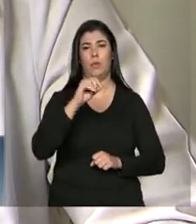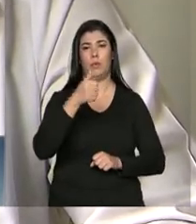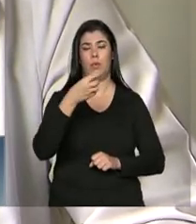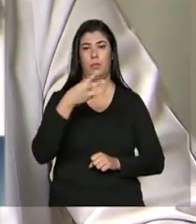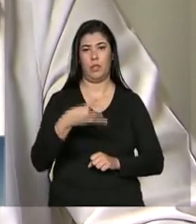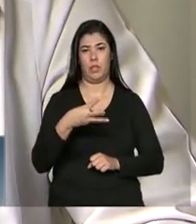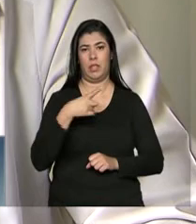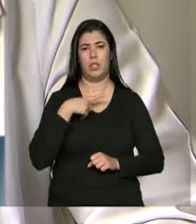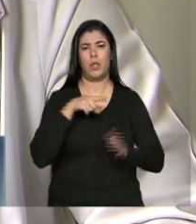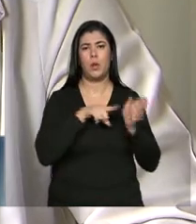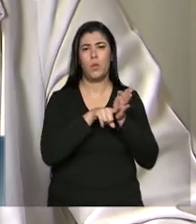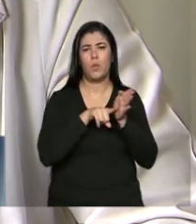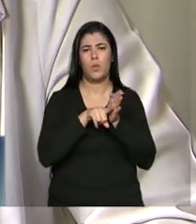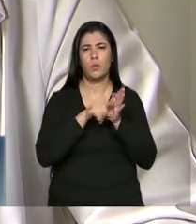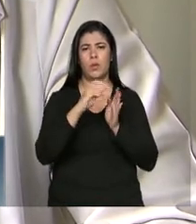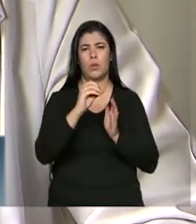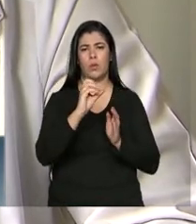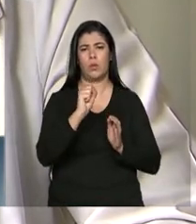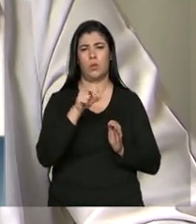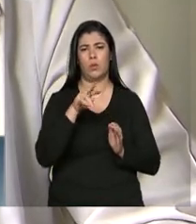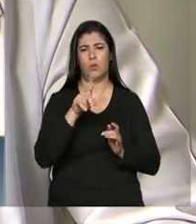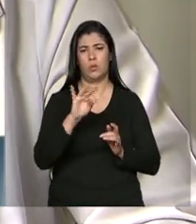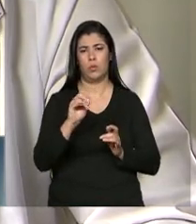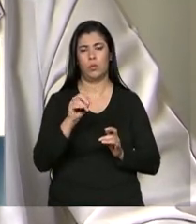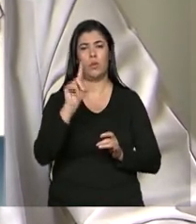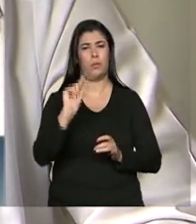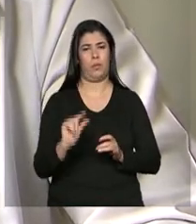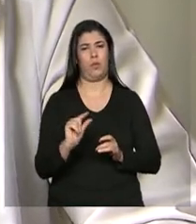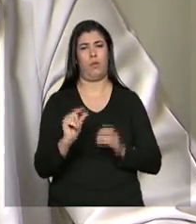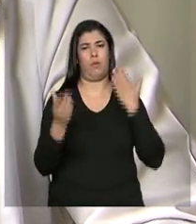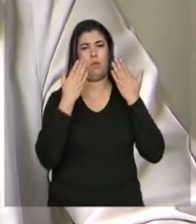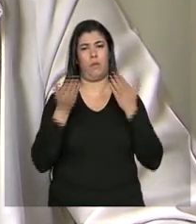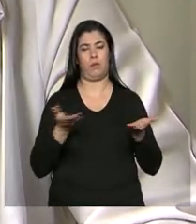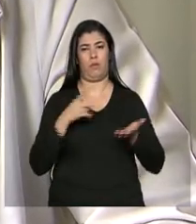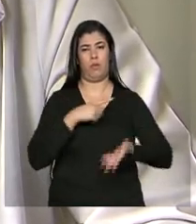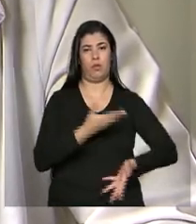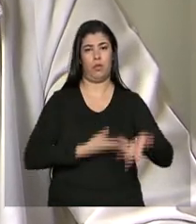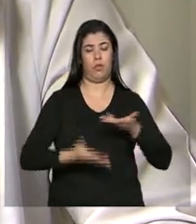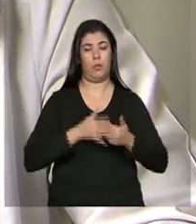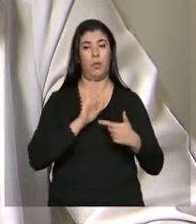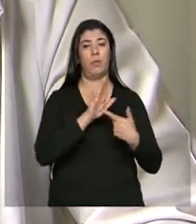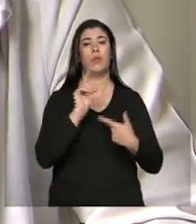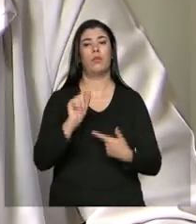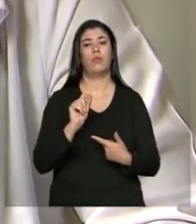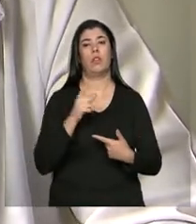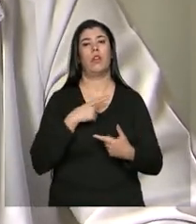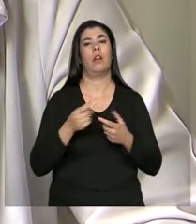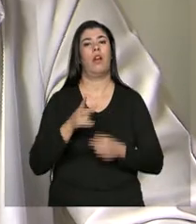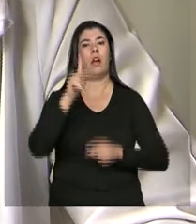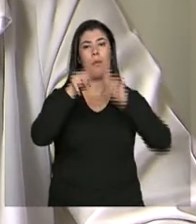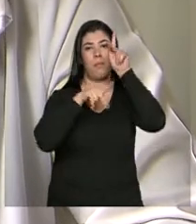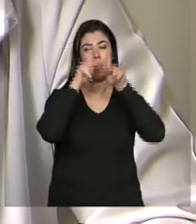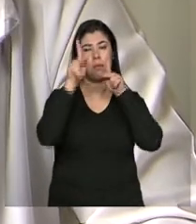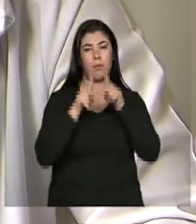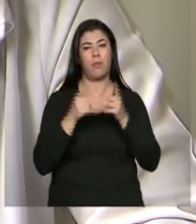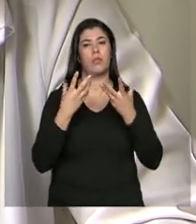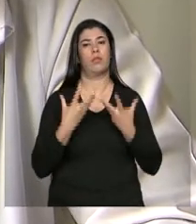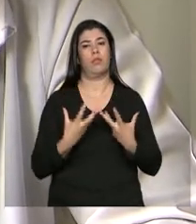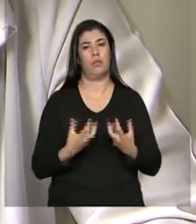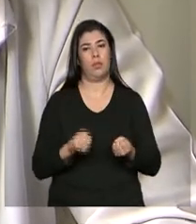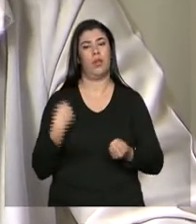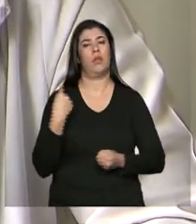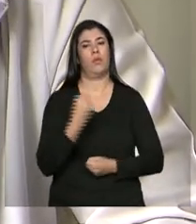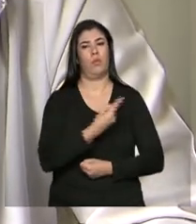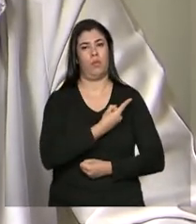as consultas eram de muito menos quantidade do as que são hoje. Isso demonstra que a aceitação por parte da população do